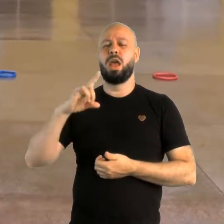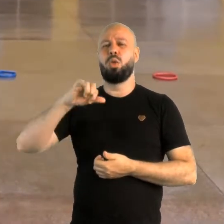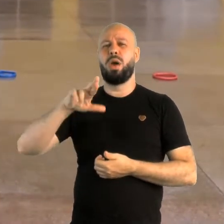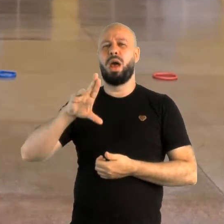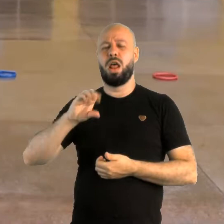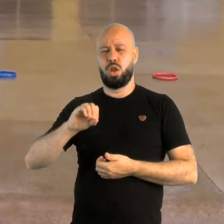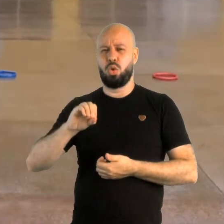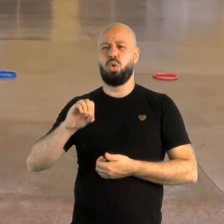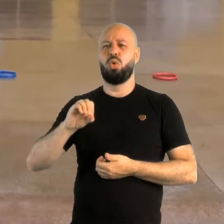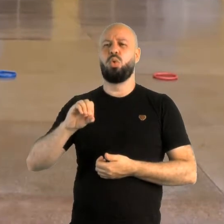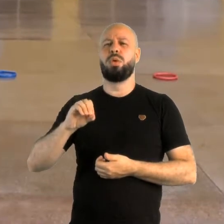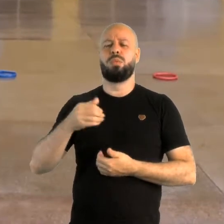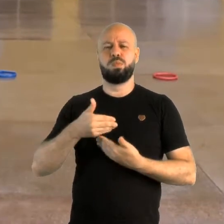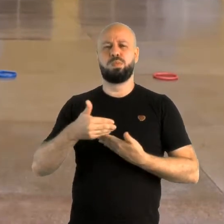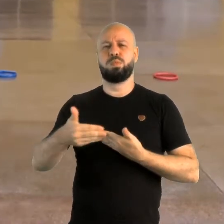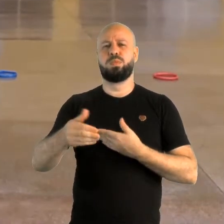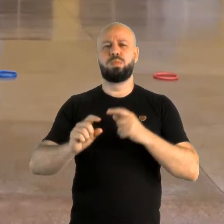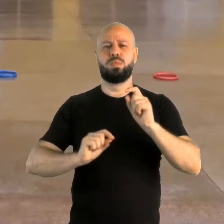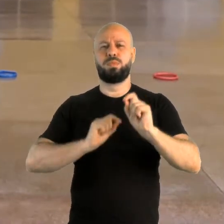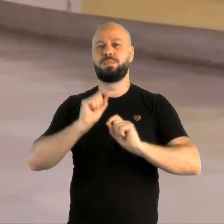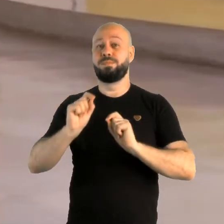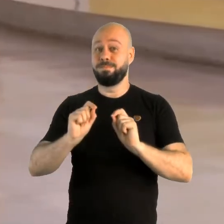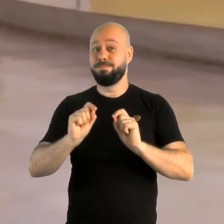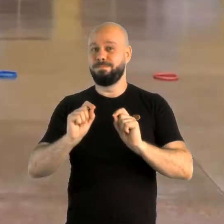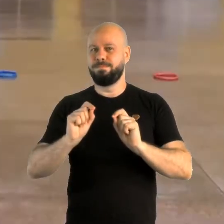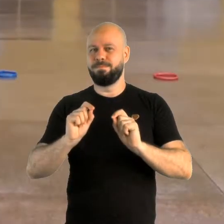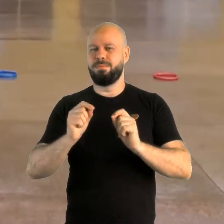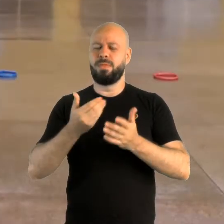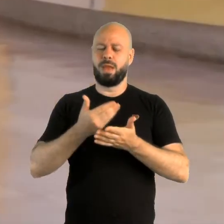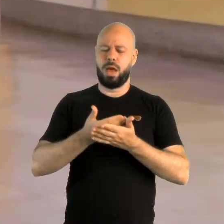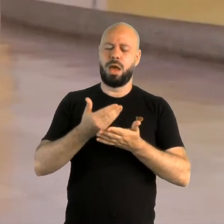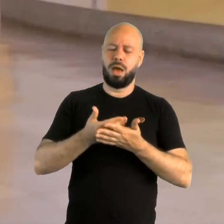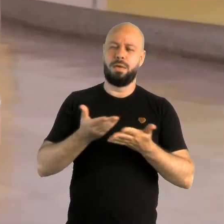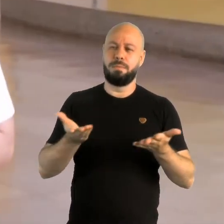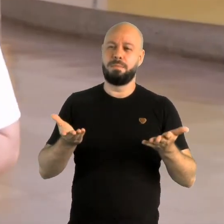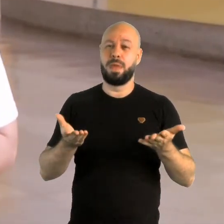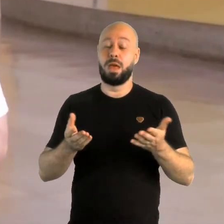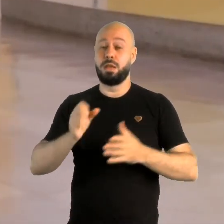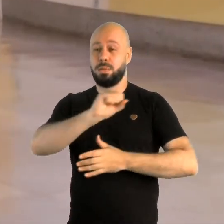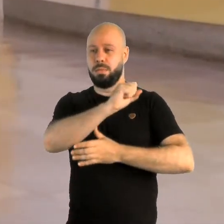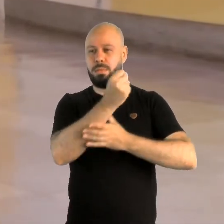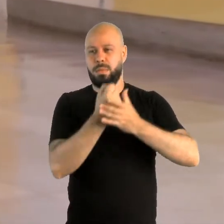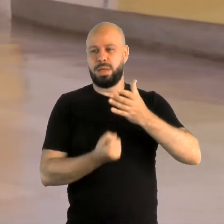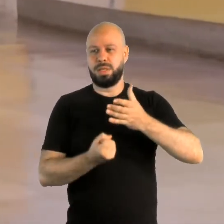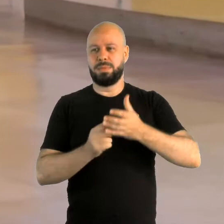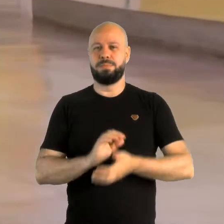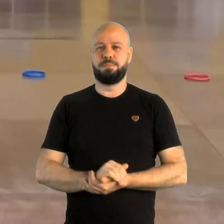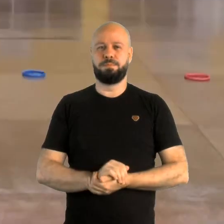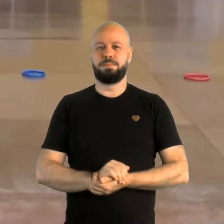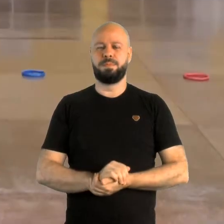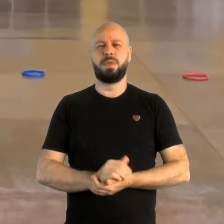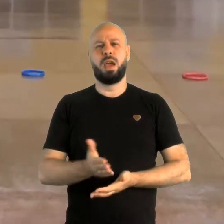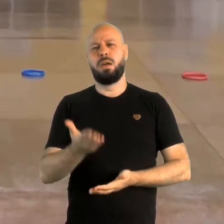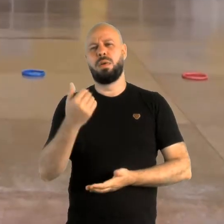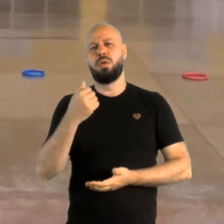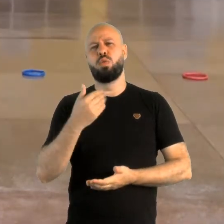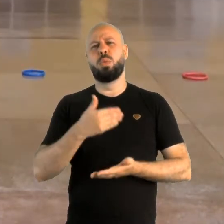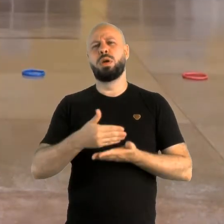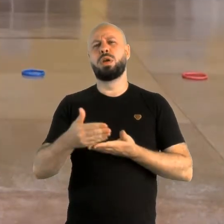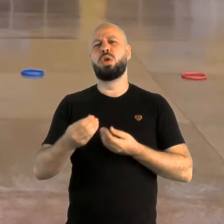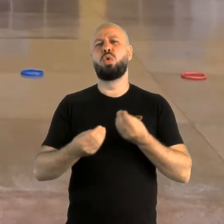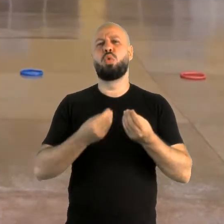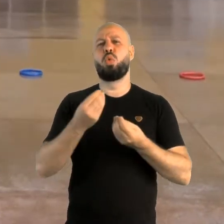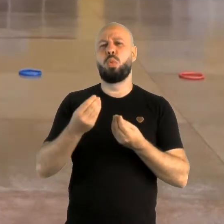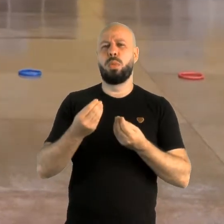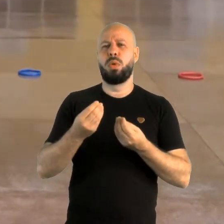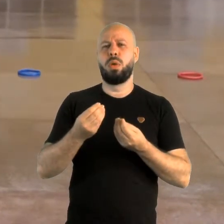estou aqui pra dar início à próxima aula de basquetebol. Vamos começar como eu sempre faço